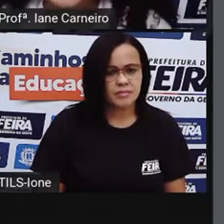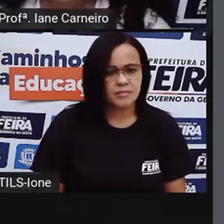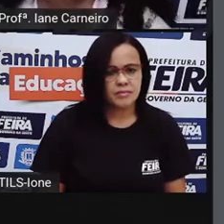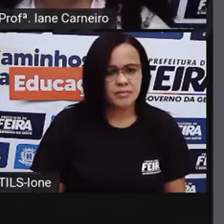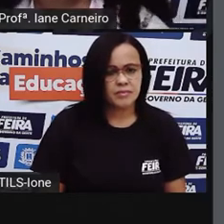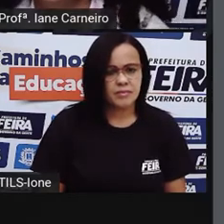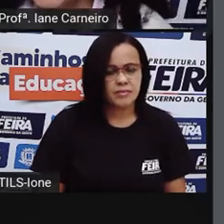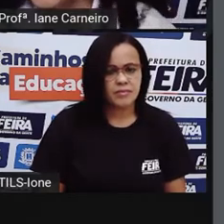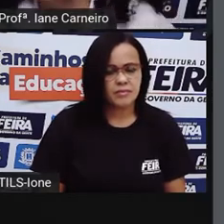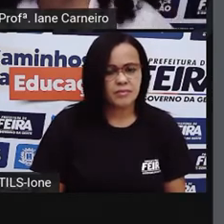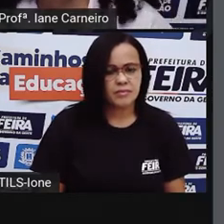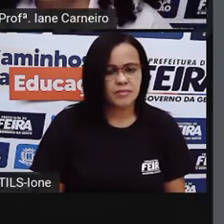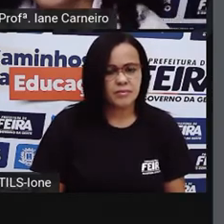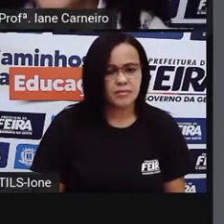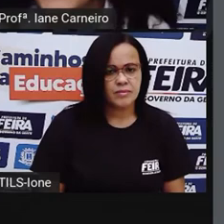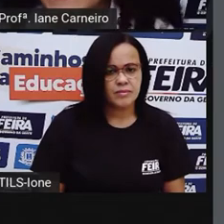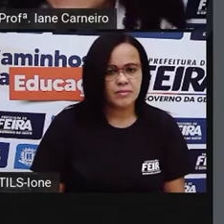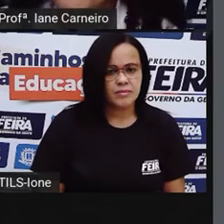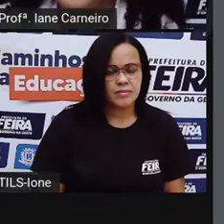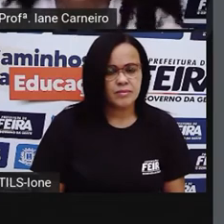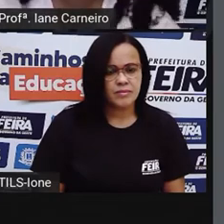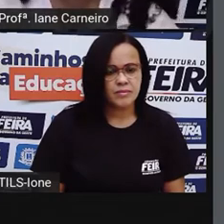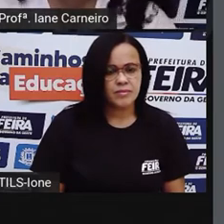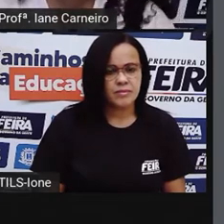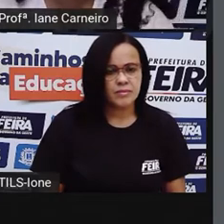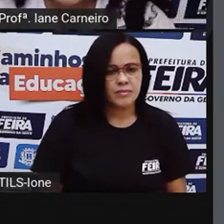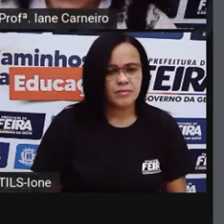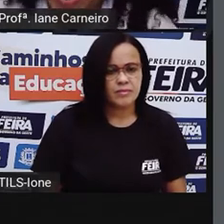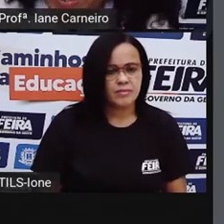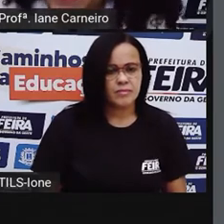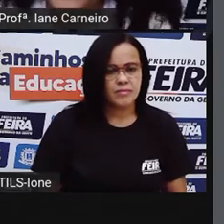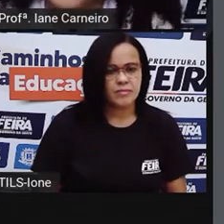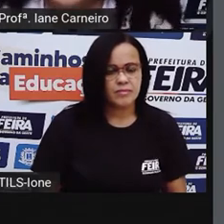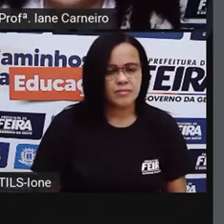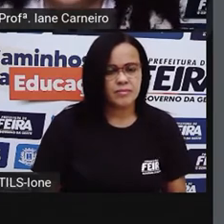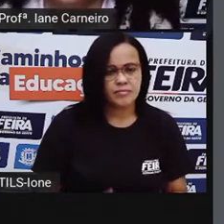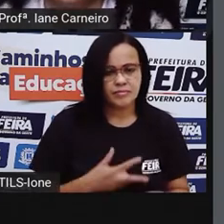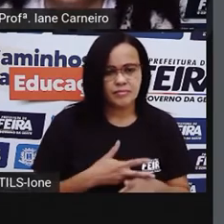calos. Vitória, vitória, acabou-se a história.